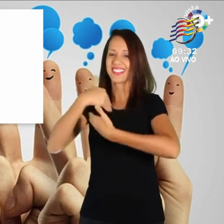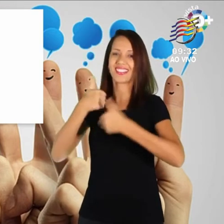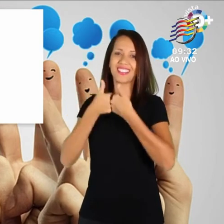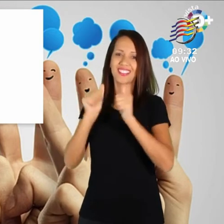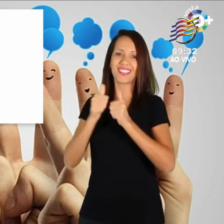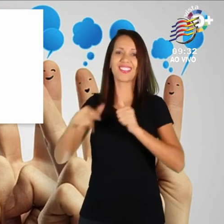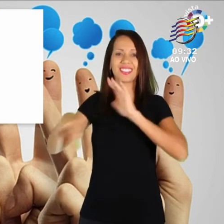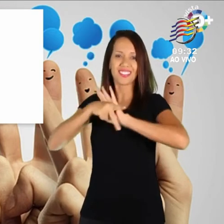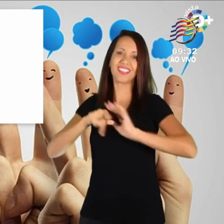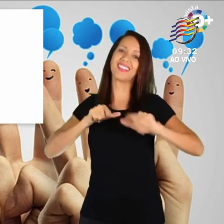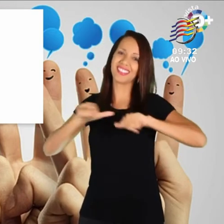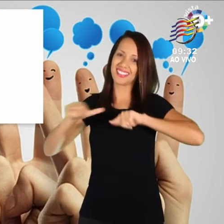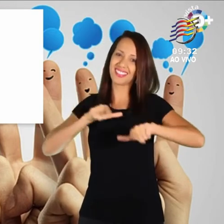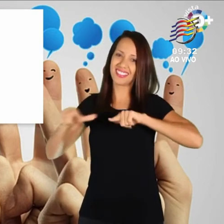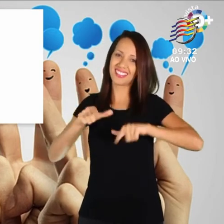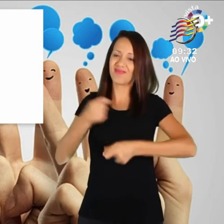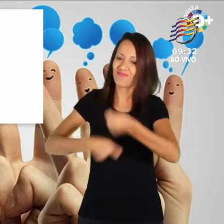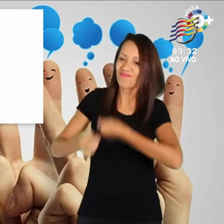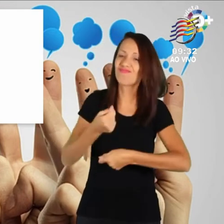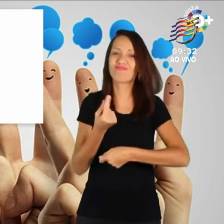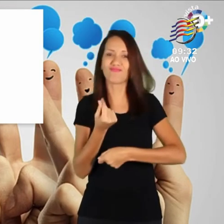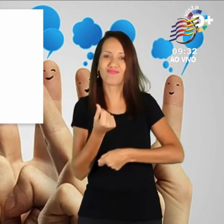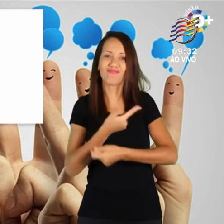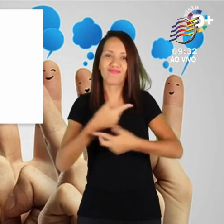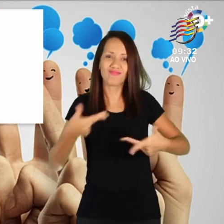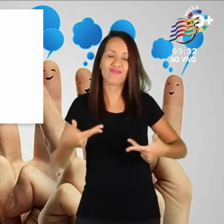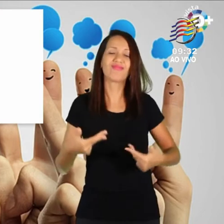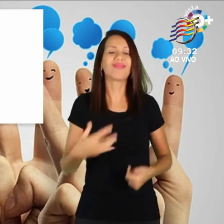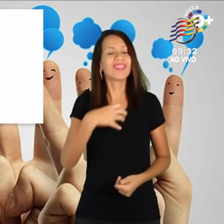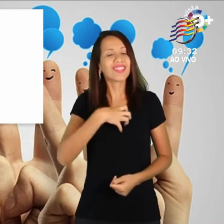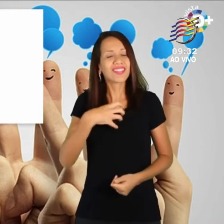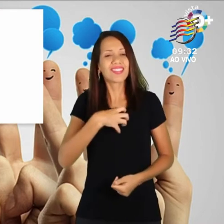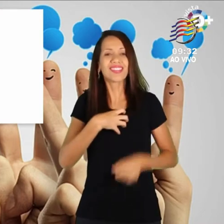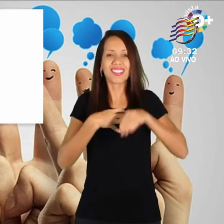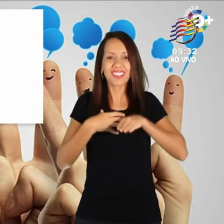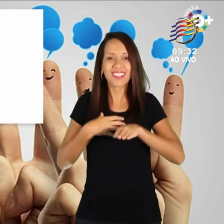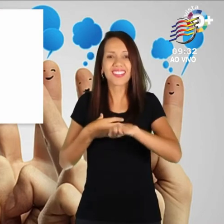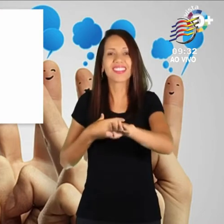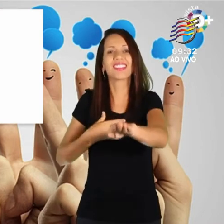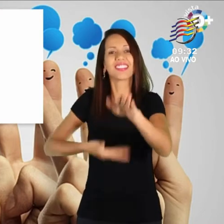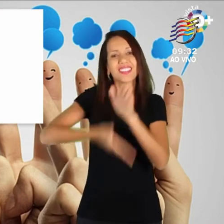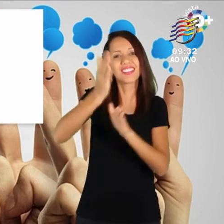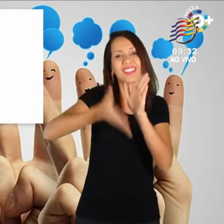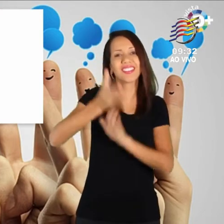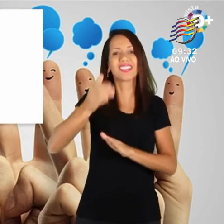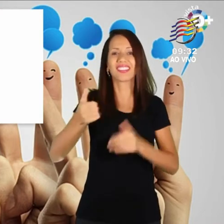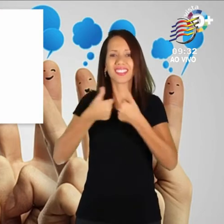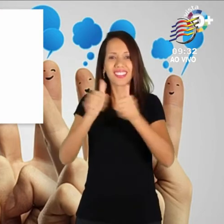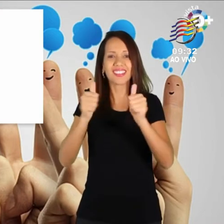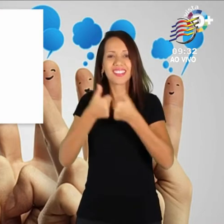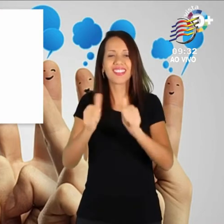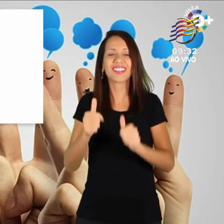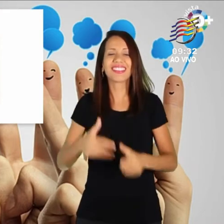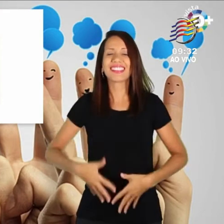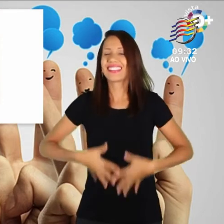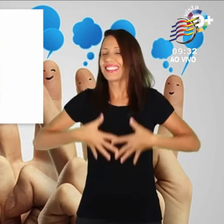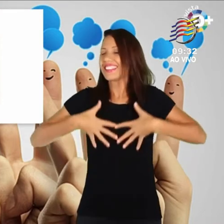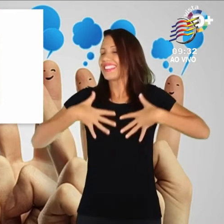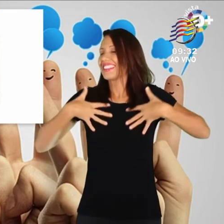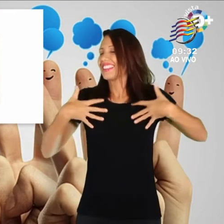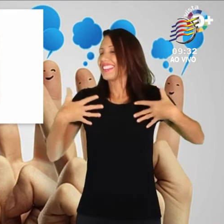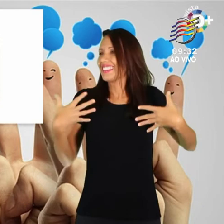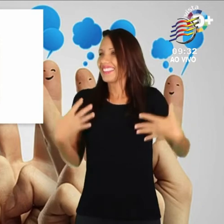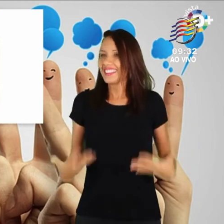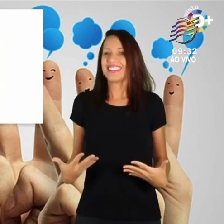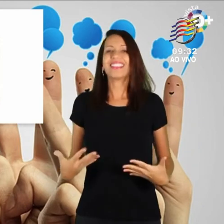e assim tornar a viagem mais agradável para ambas as partes. Afinal, é